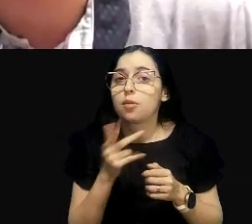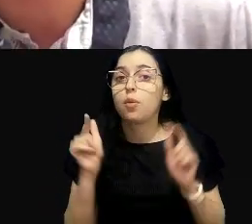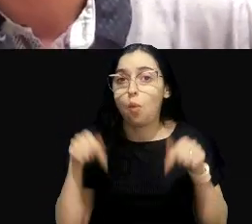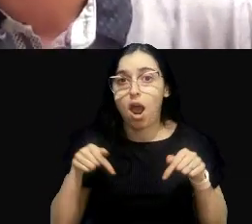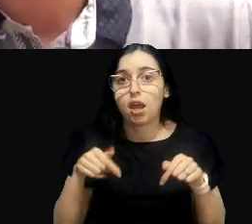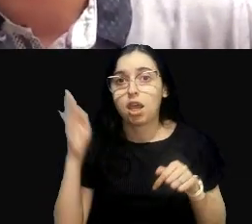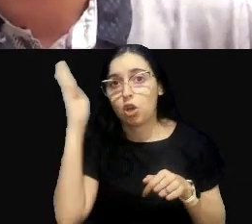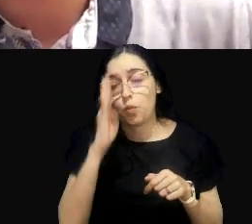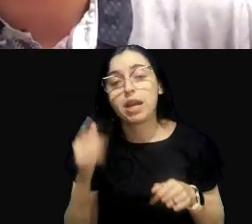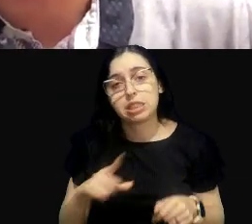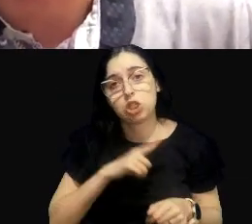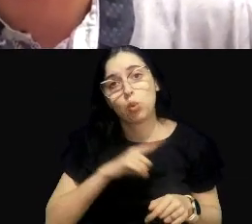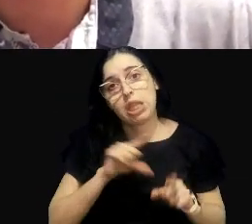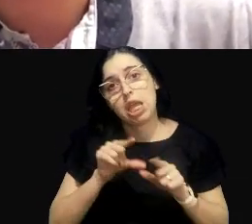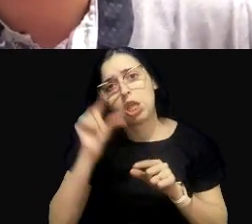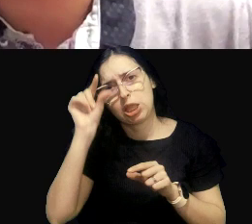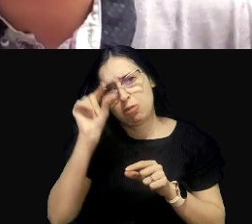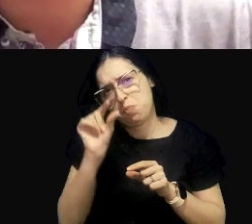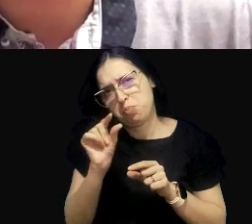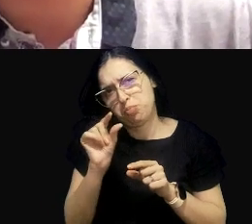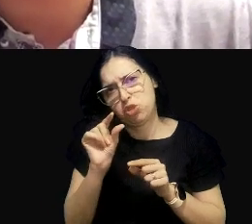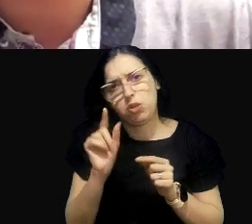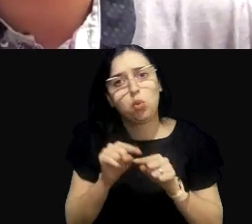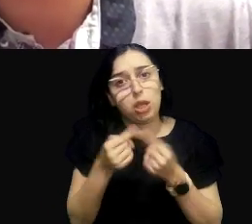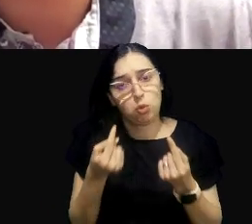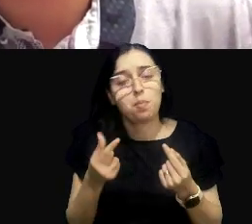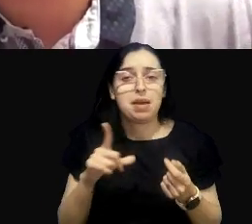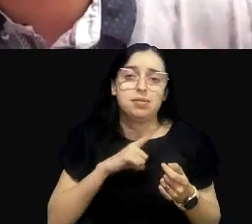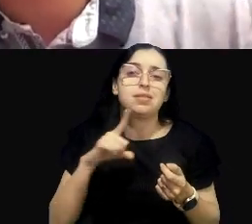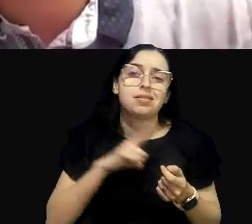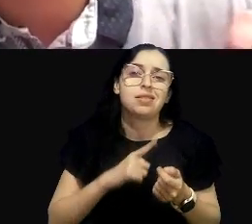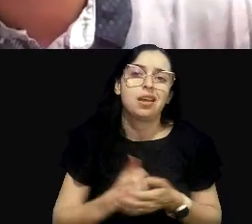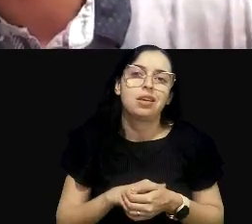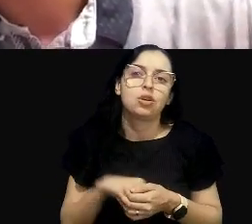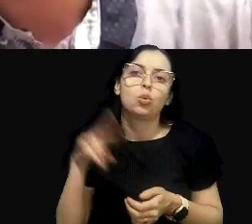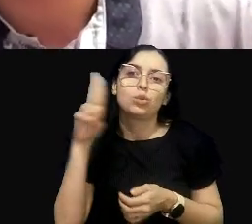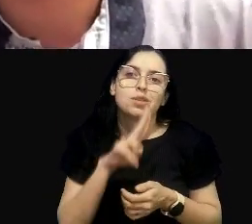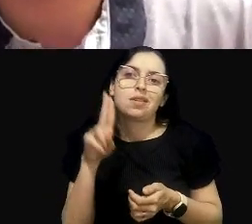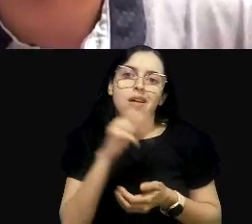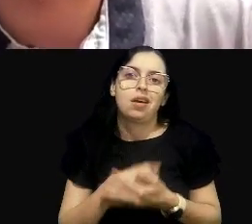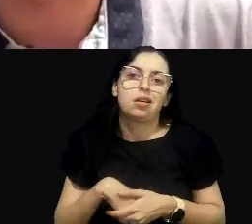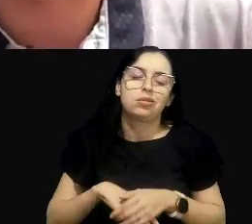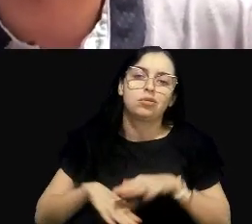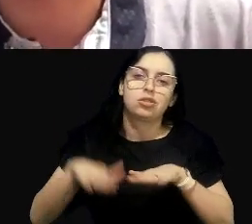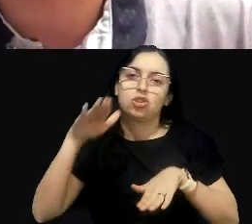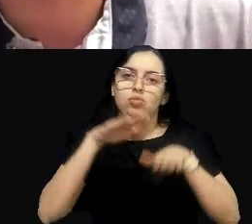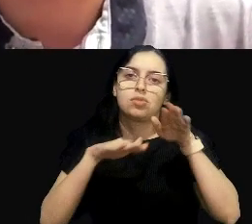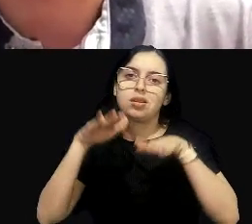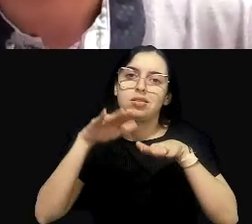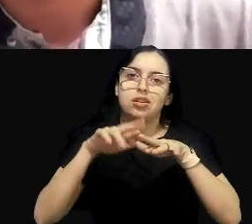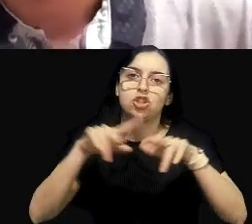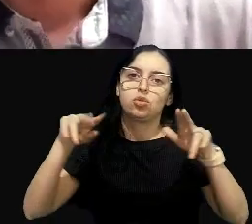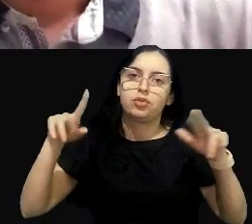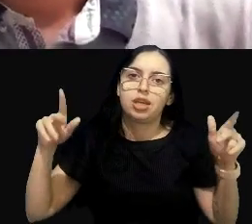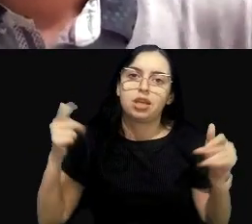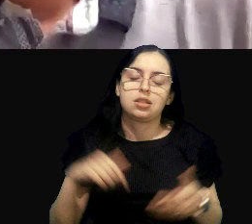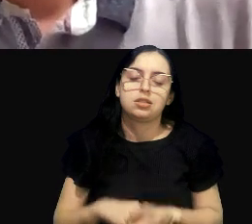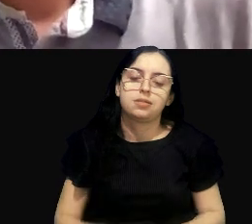escassos, mas eles ainda existem e podem ser utilizados para balizar essa diferenciação.